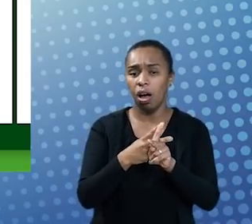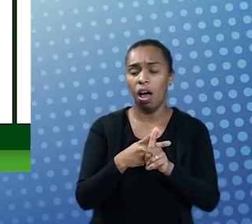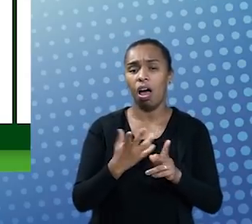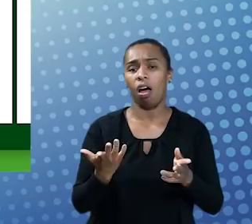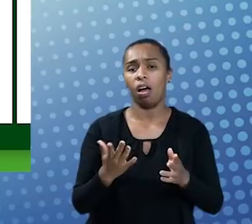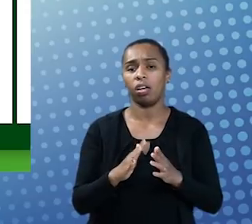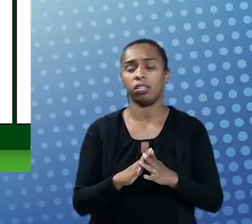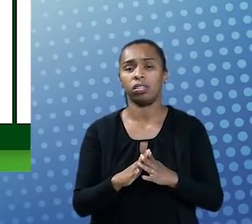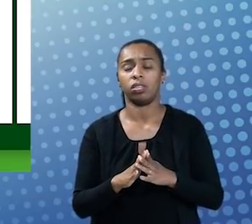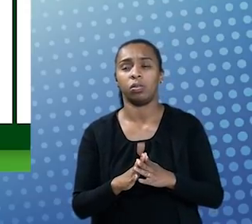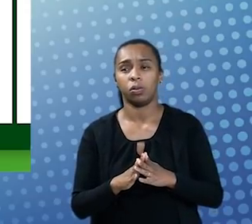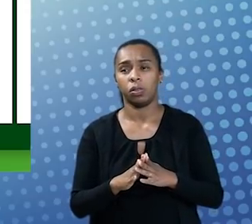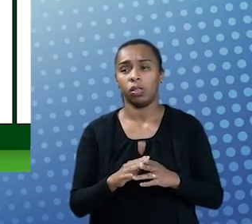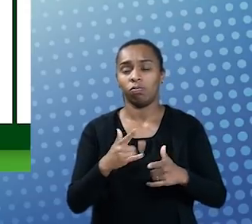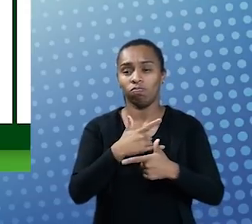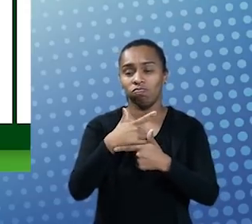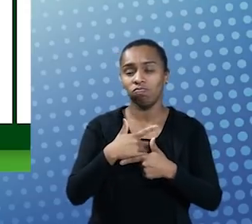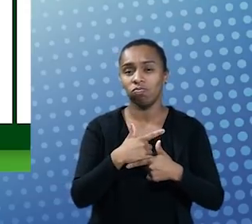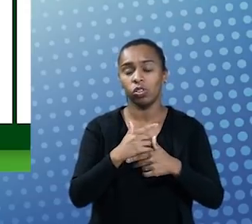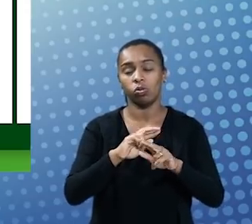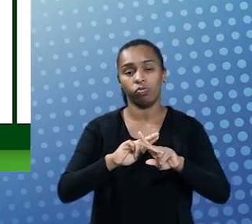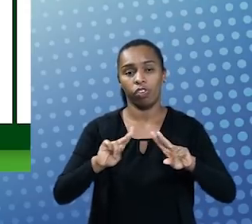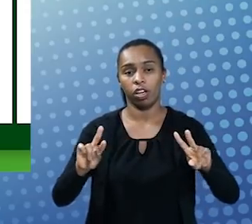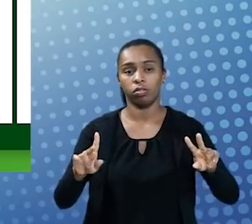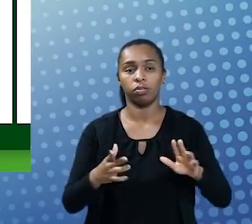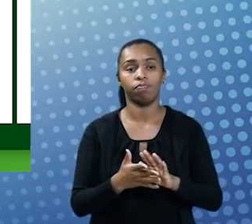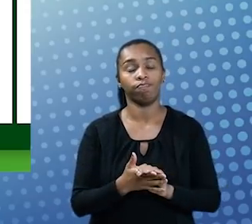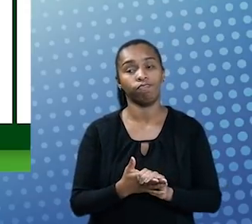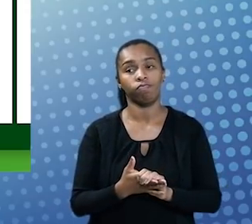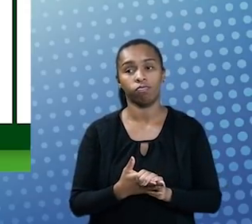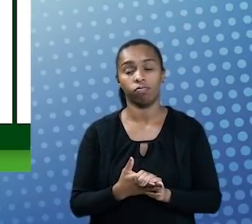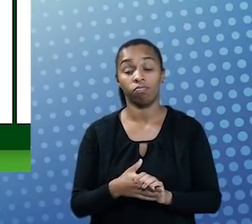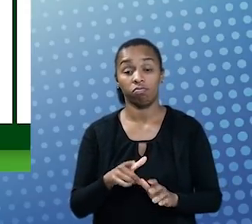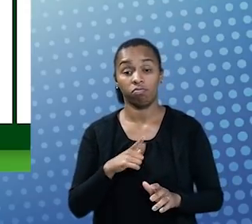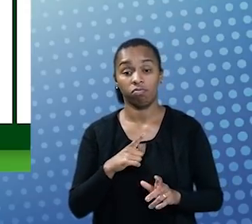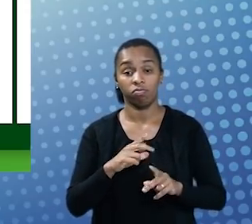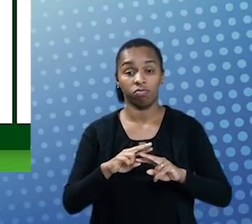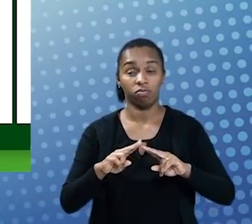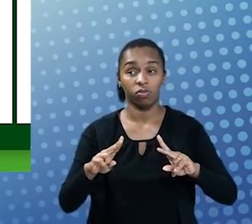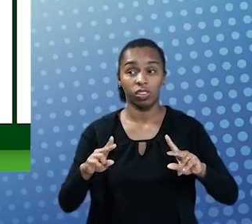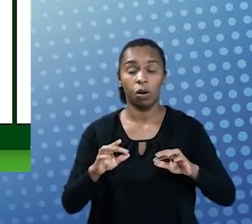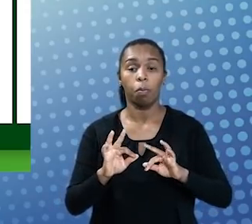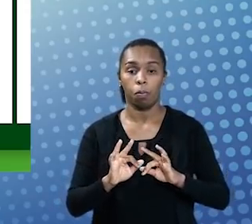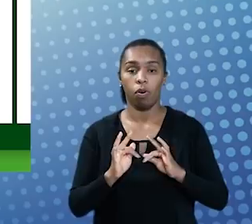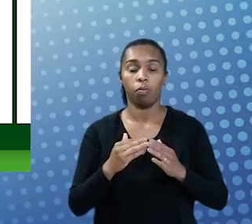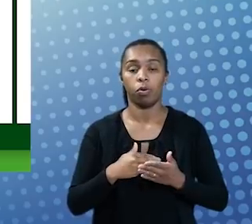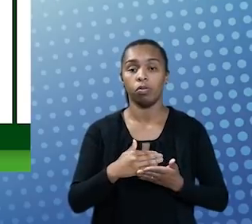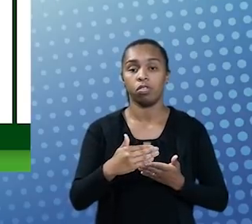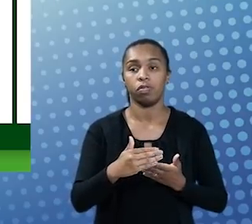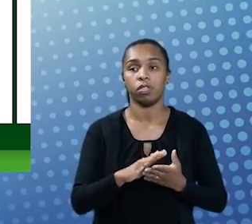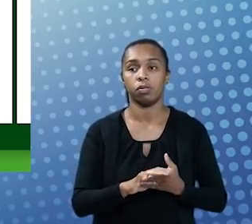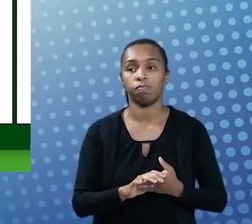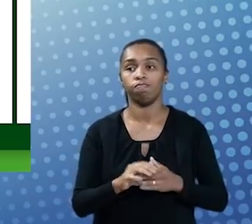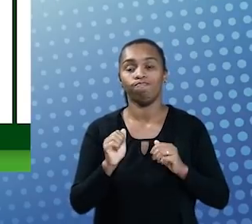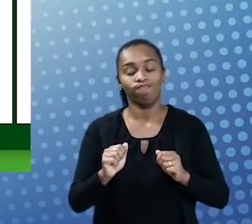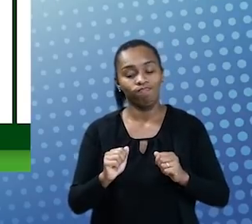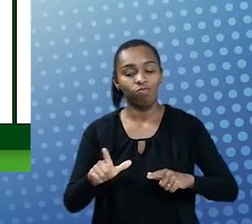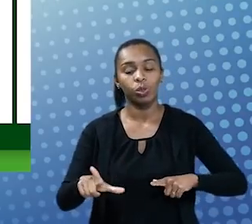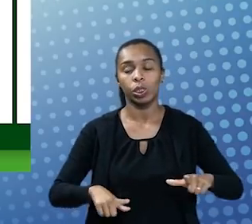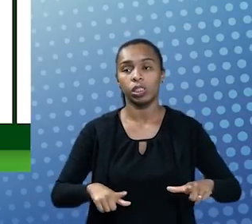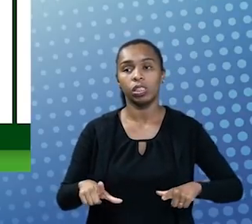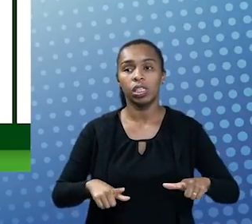conferência web e outros recursos que são ali colocados. Enfim, há uma demanda intensa, podemos avançar, que pode ser